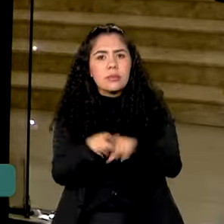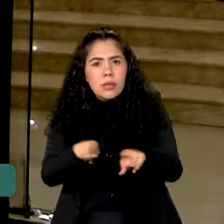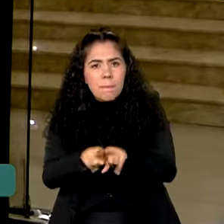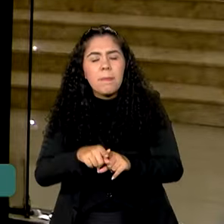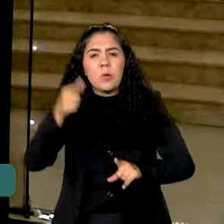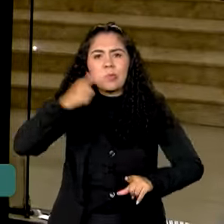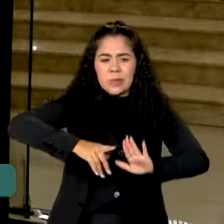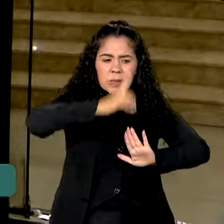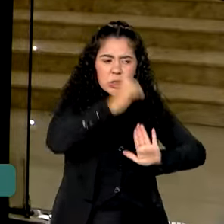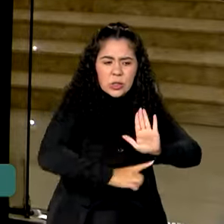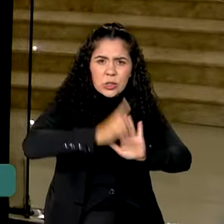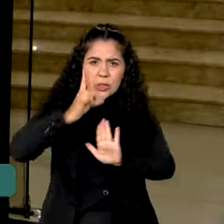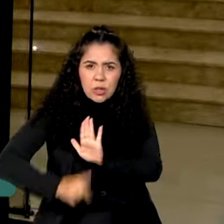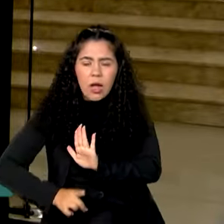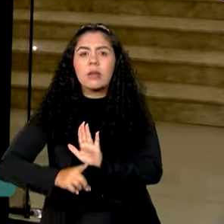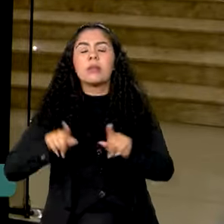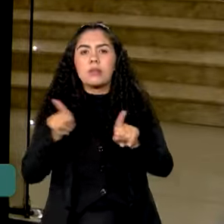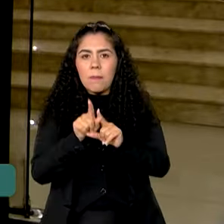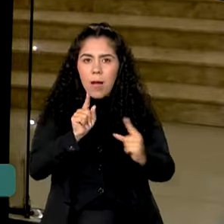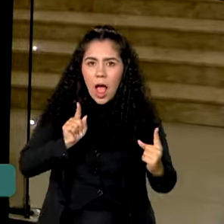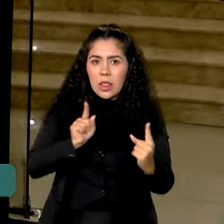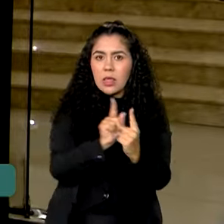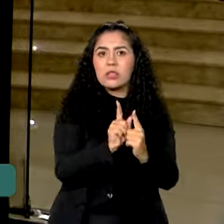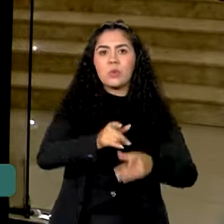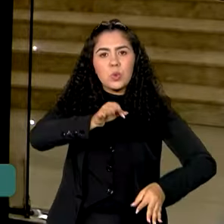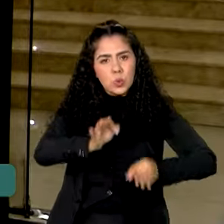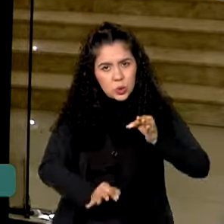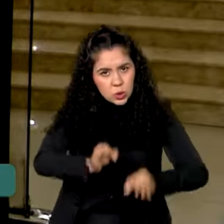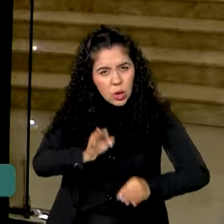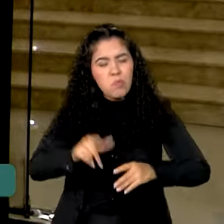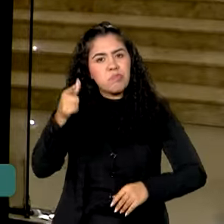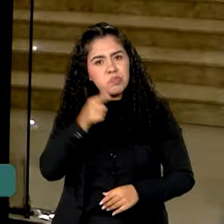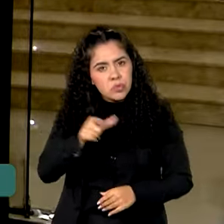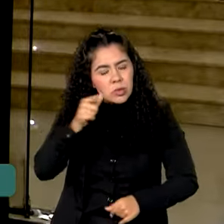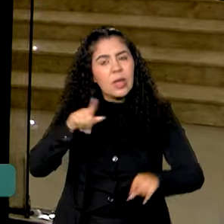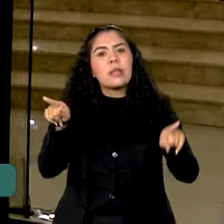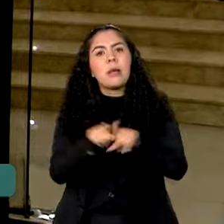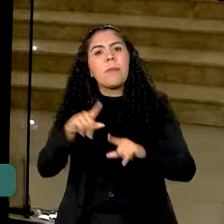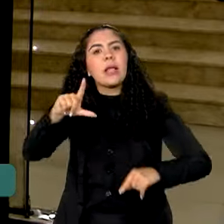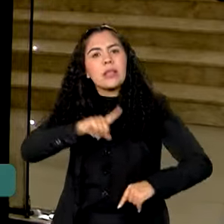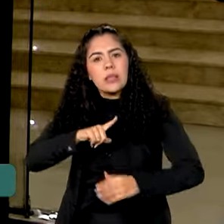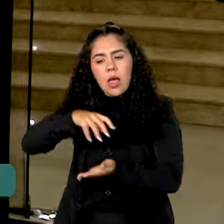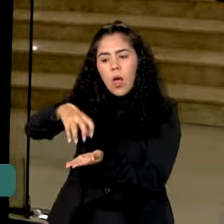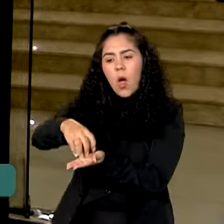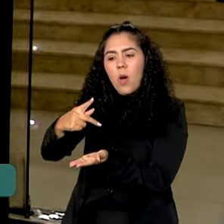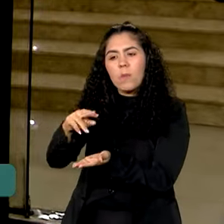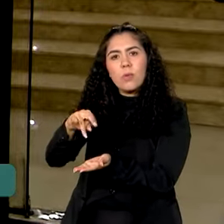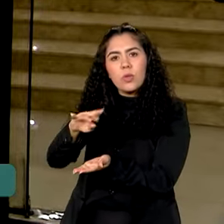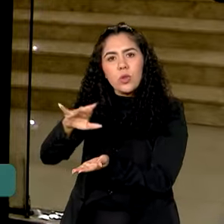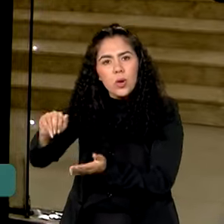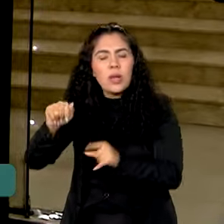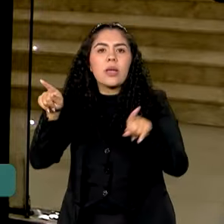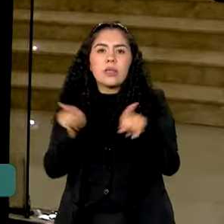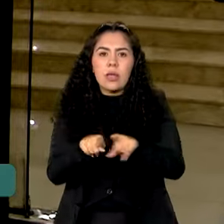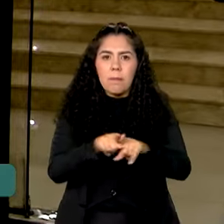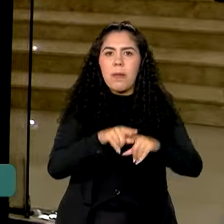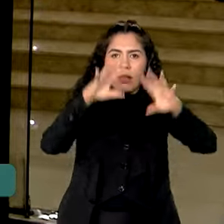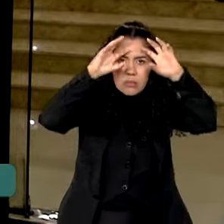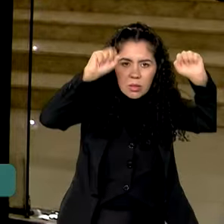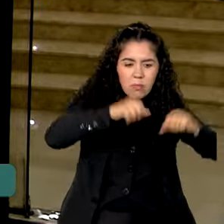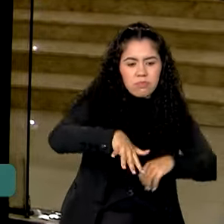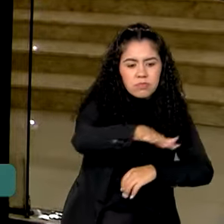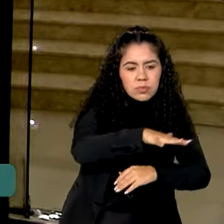então também o atendimento judicial, também temos promotorias e juizados próximos das famílias.